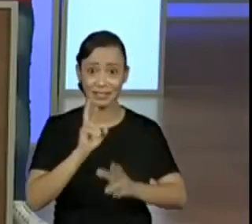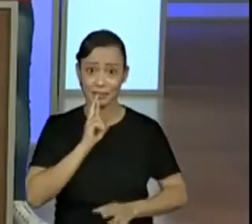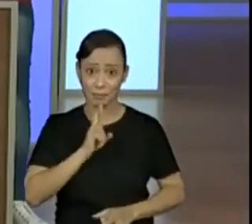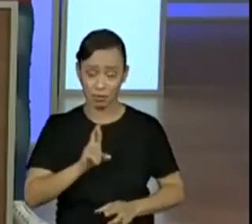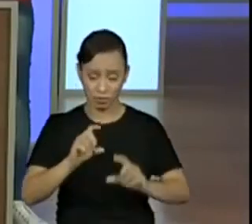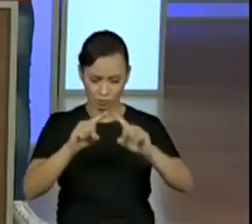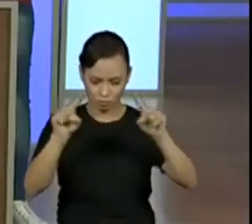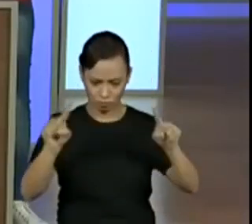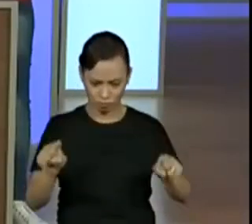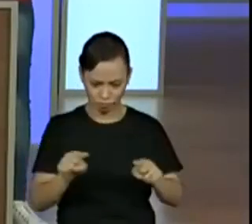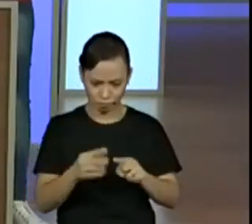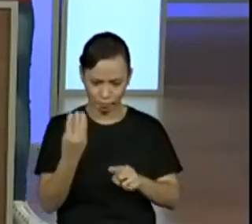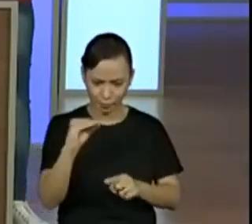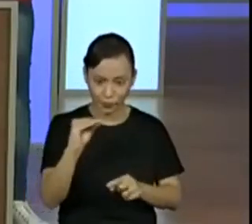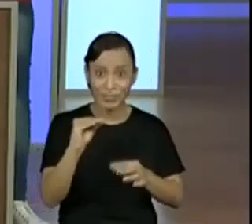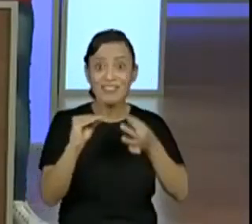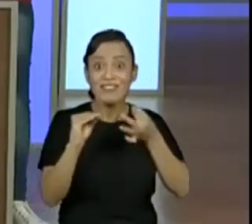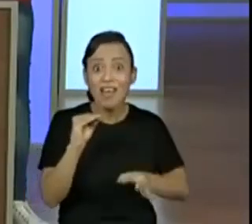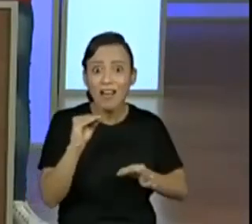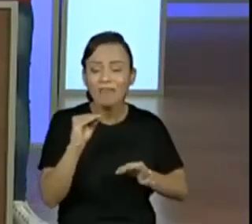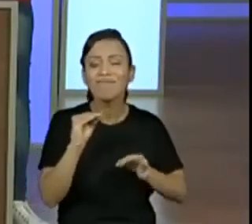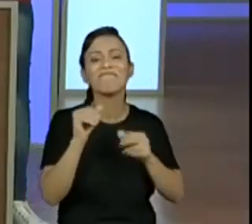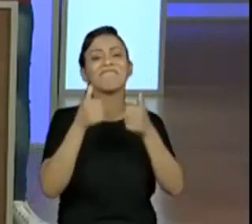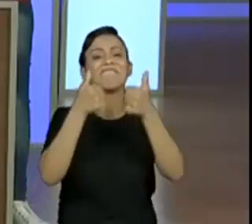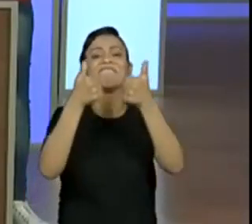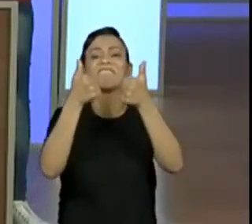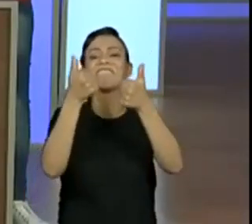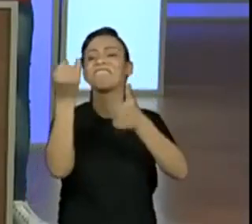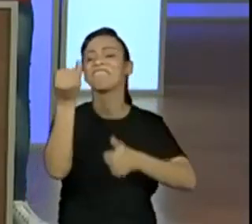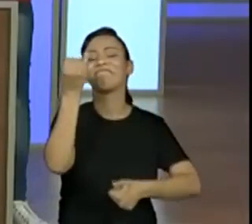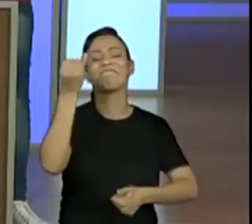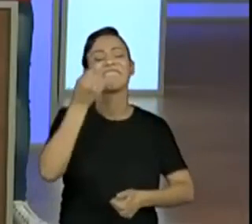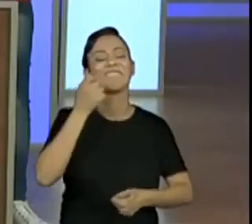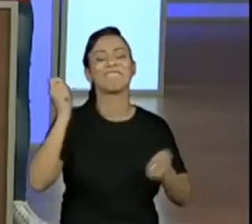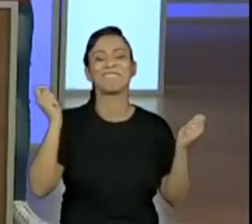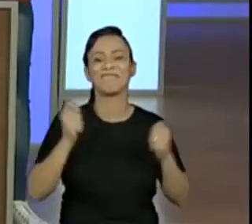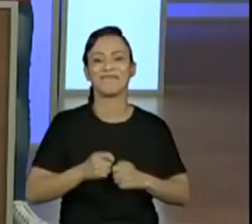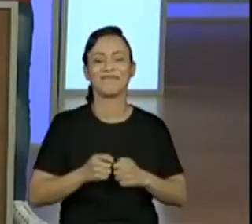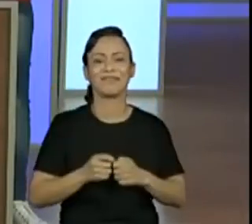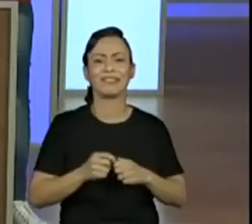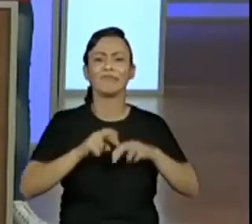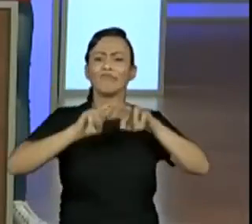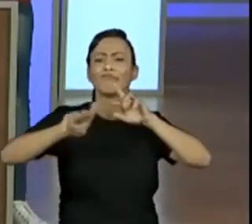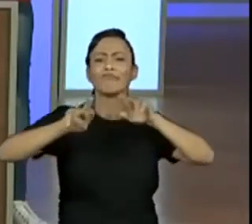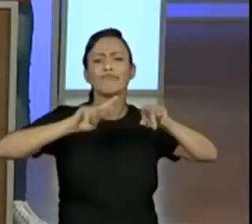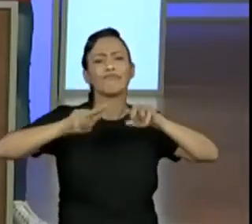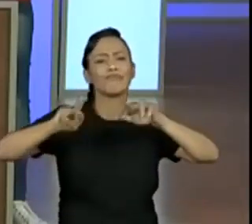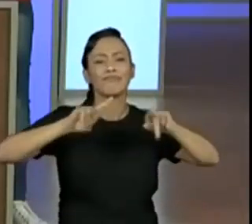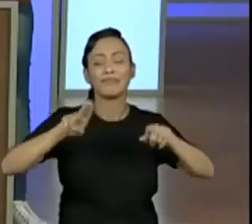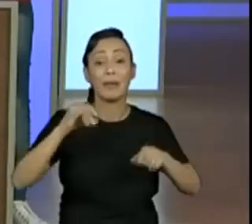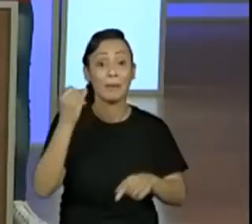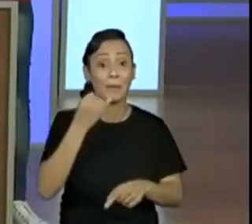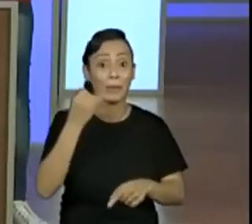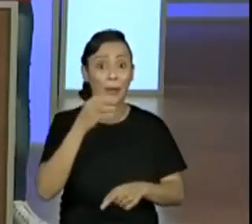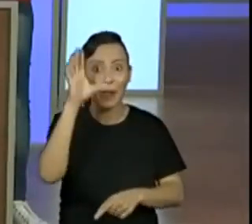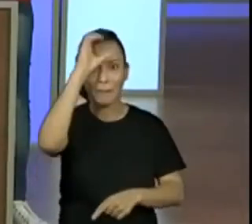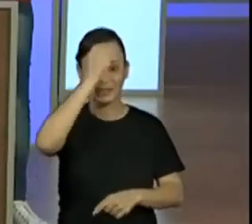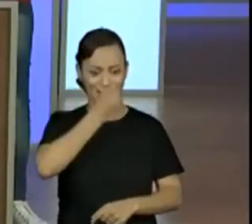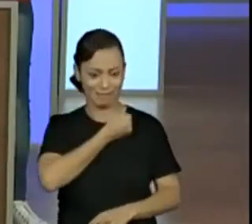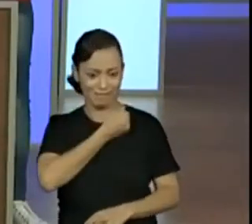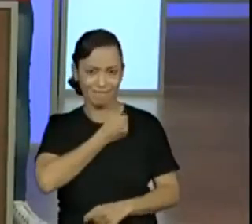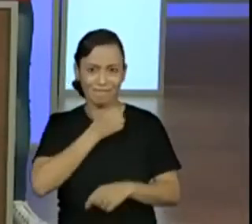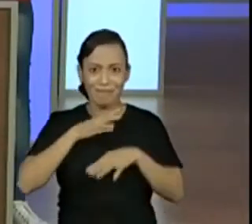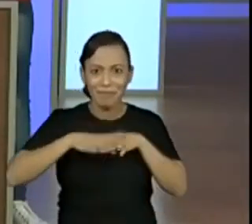super importante. Não existe uma forma de se resolver. Existem várias. E é isso que a gente está querendo, turminha do primeiro ano,